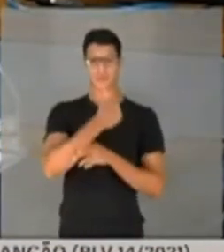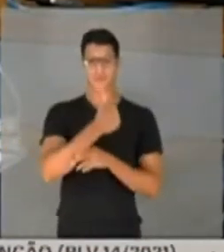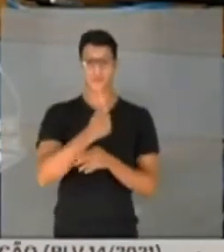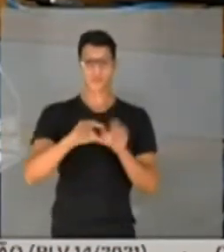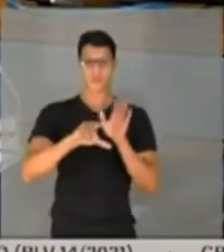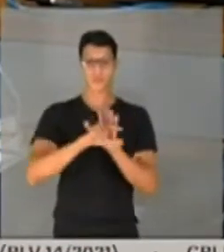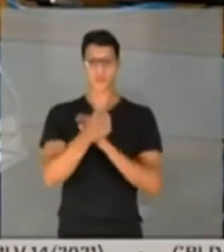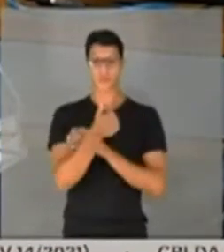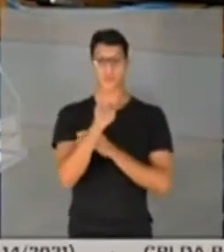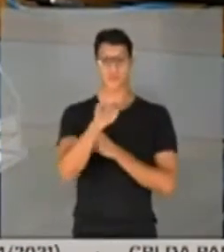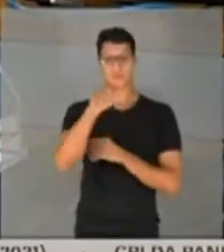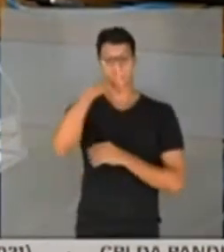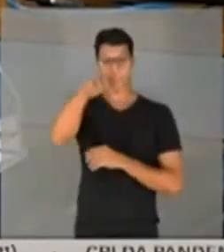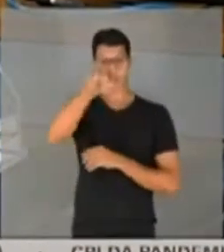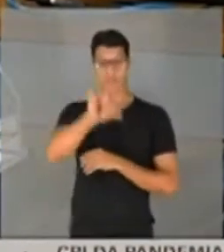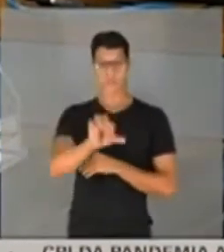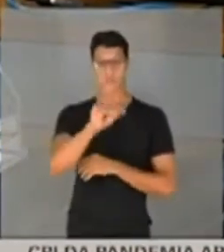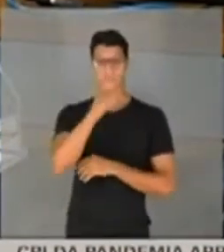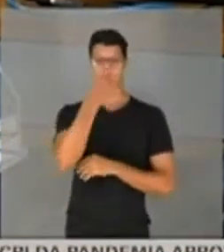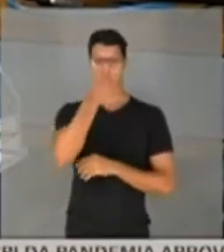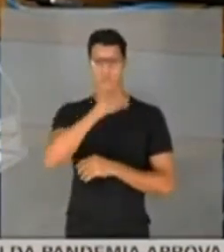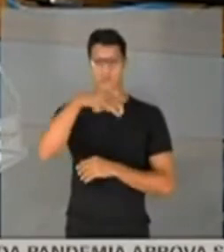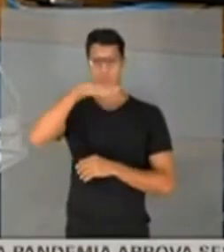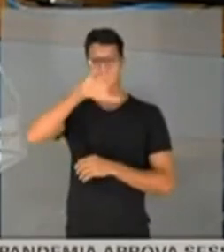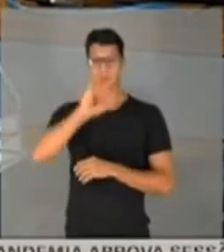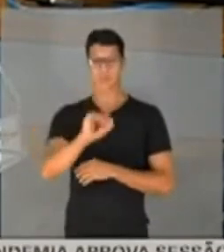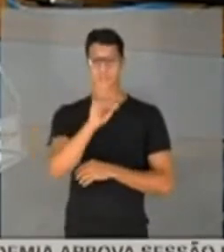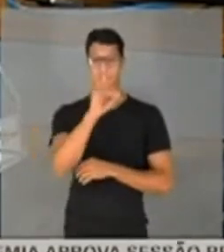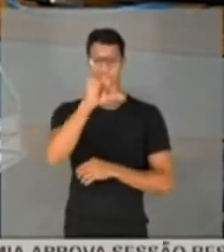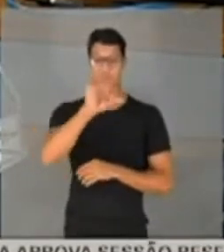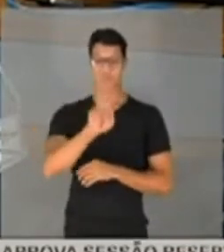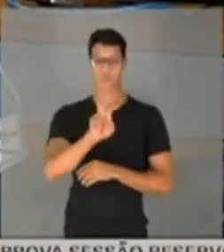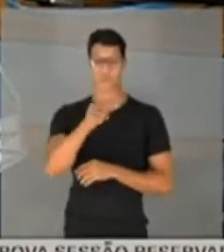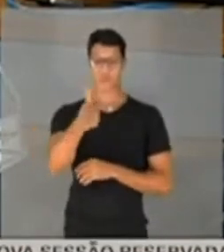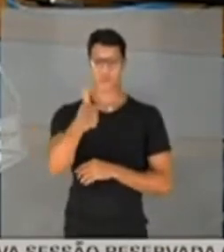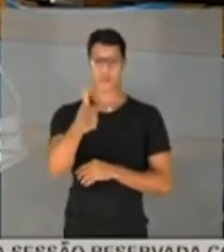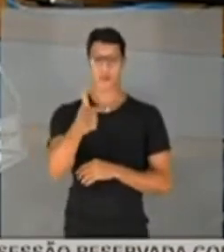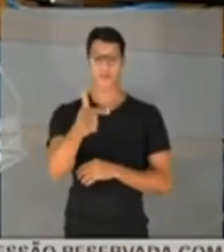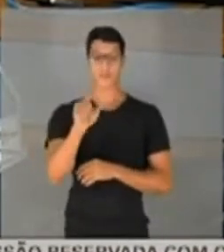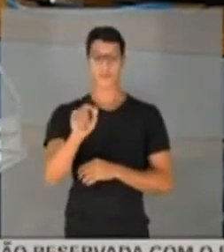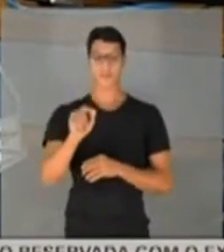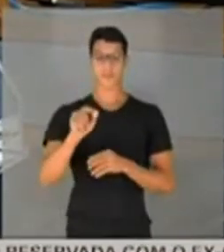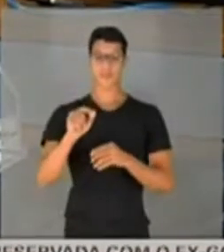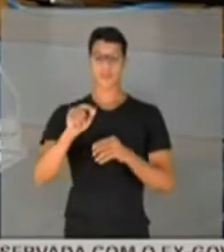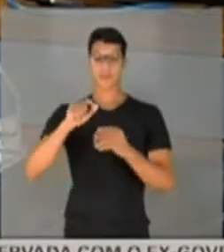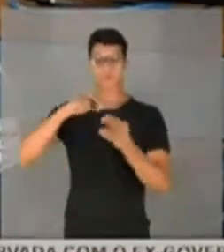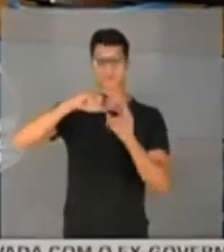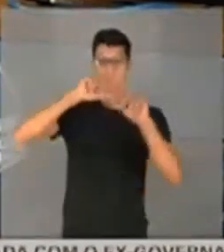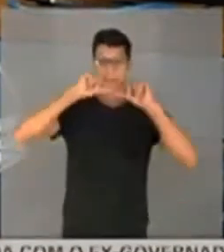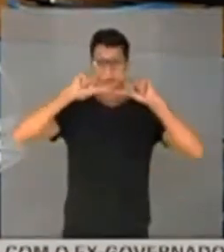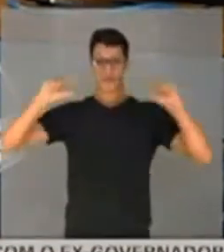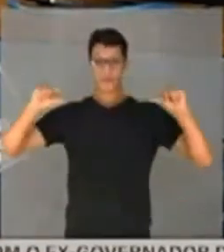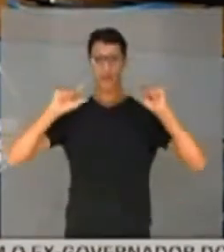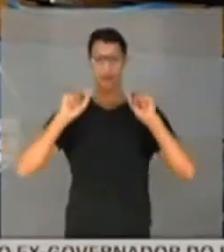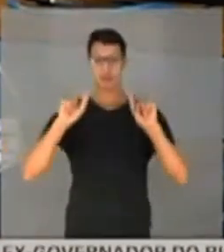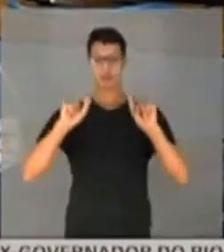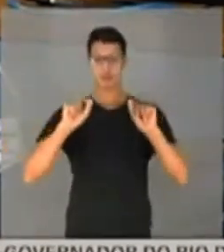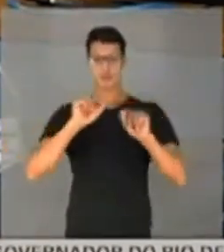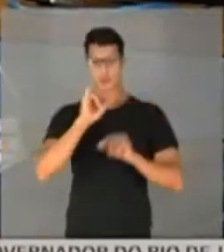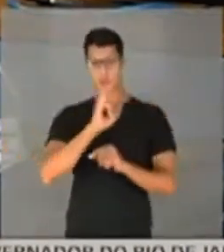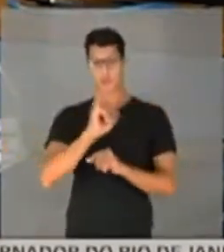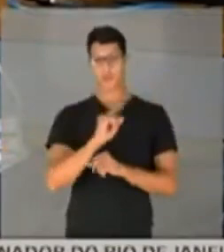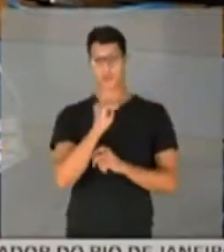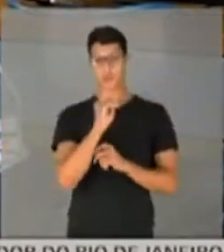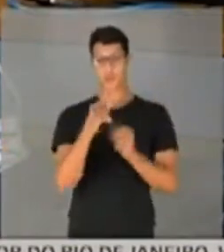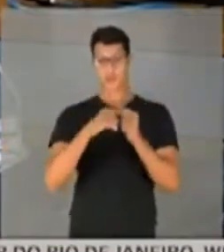da Lei 1579, de 18 de março de 1952, Ipsiliter, que diz o seguinte, inciso 1 do